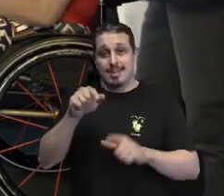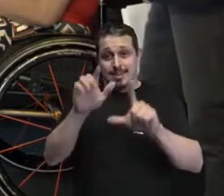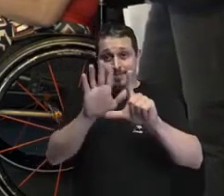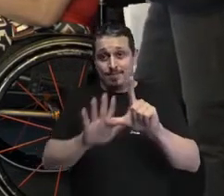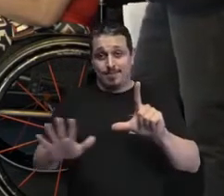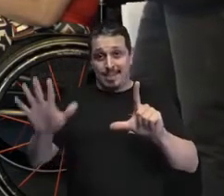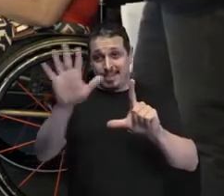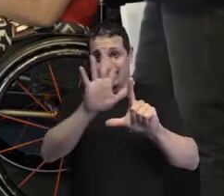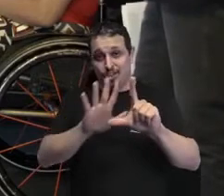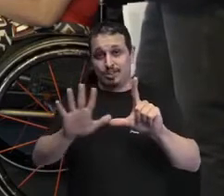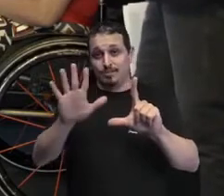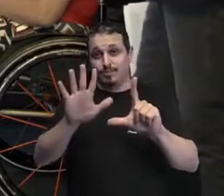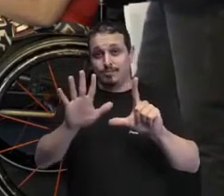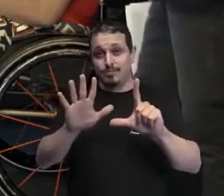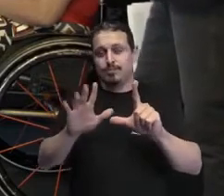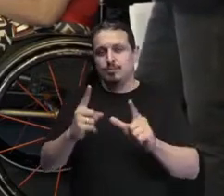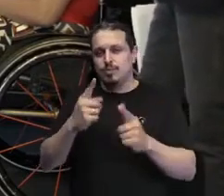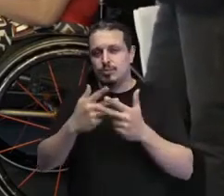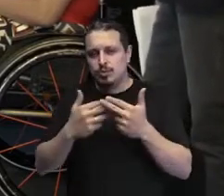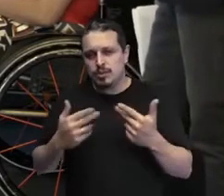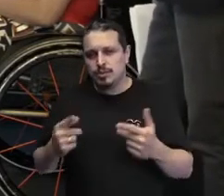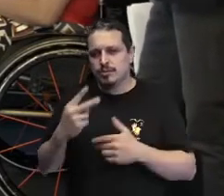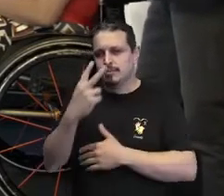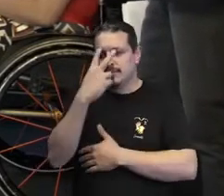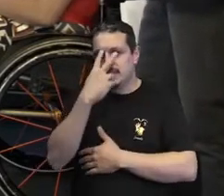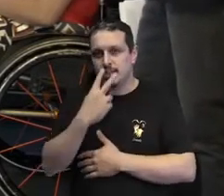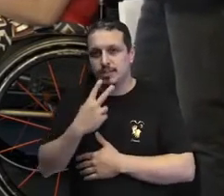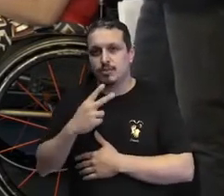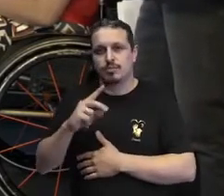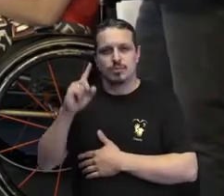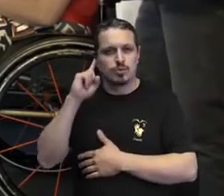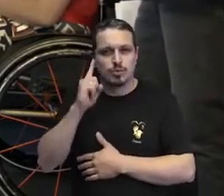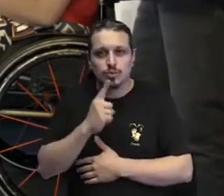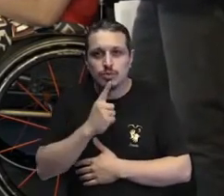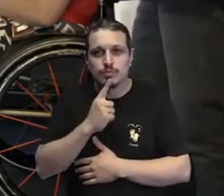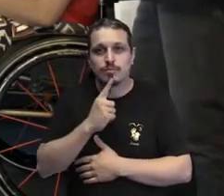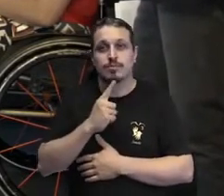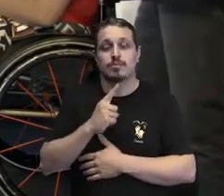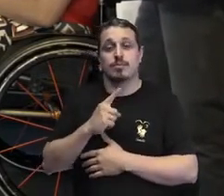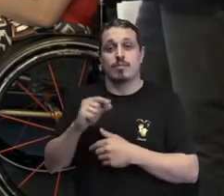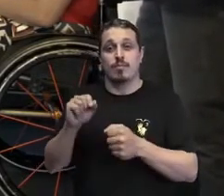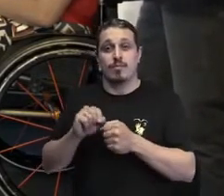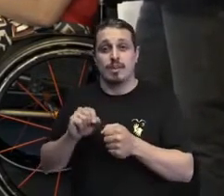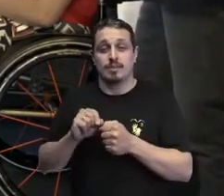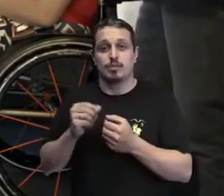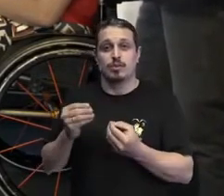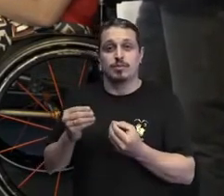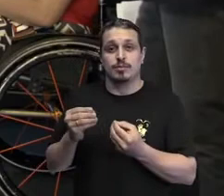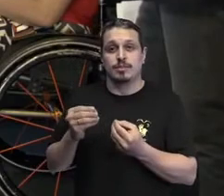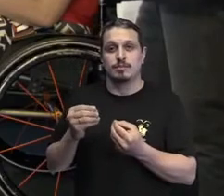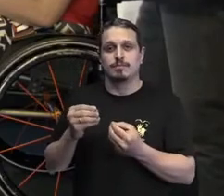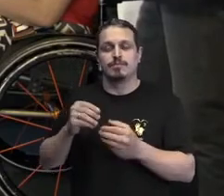de cadeirantes visuais, auditivos, que seja uma adequação,